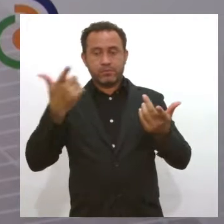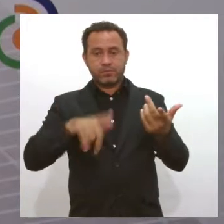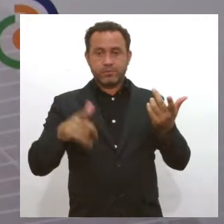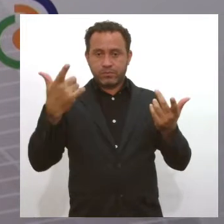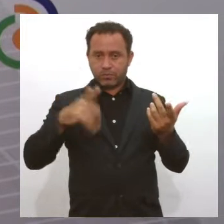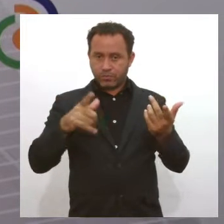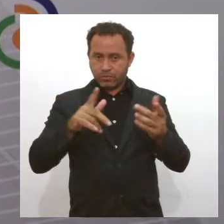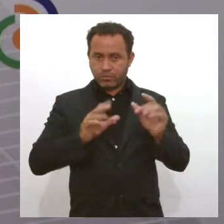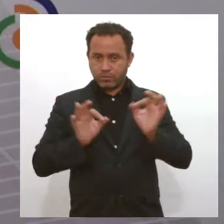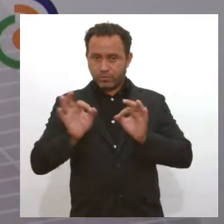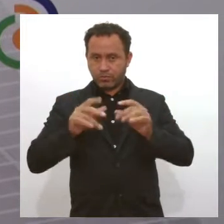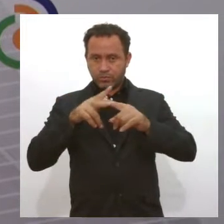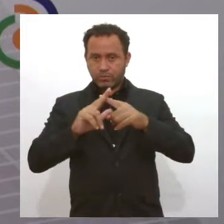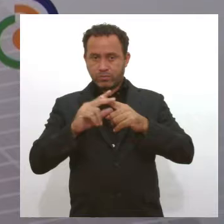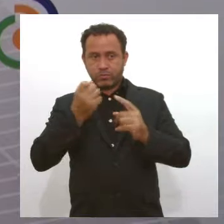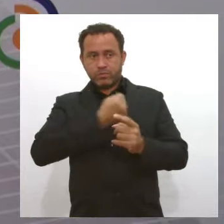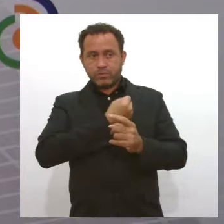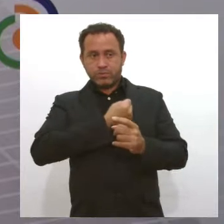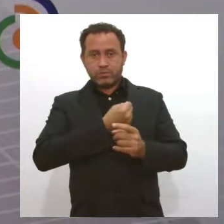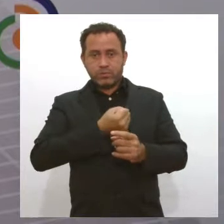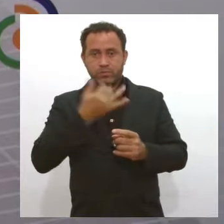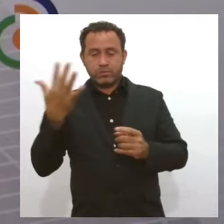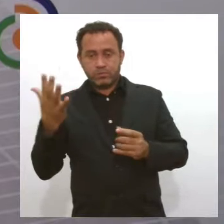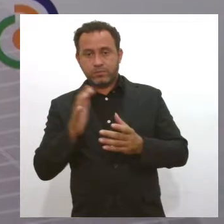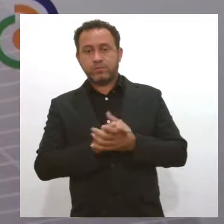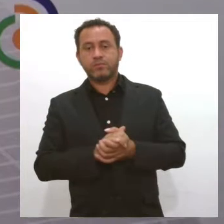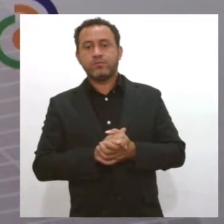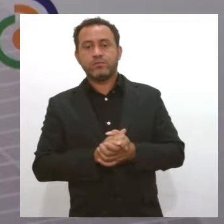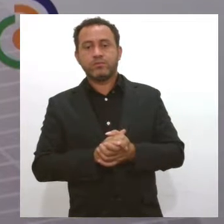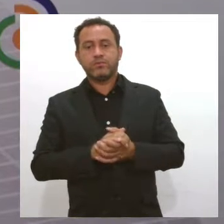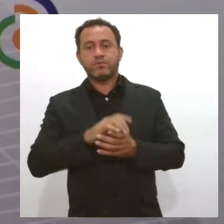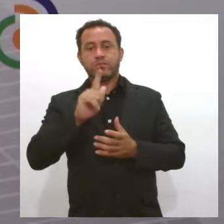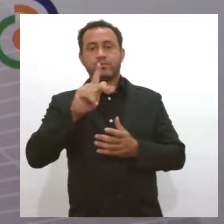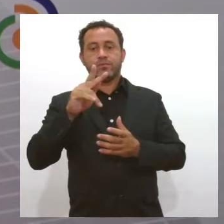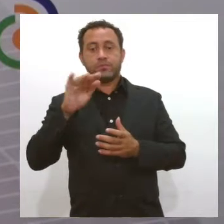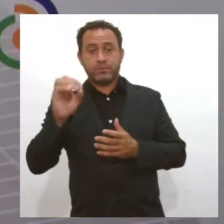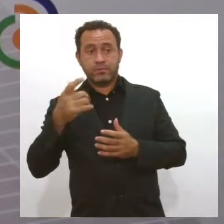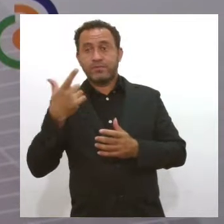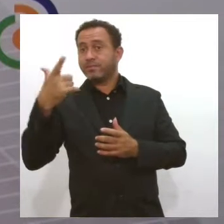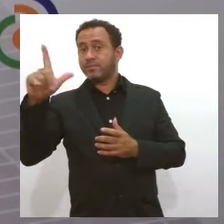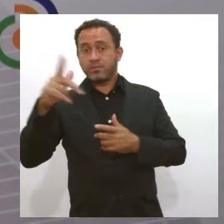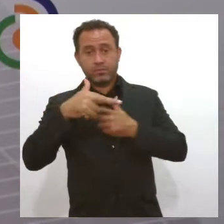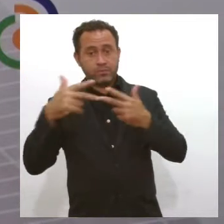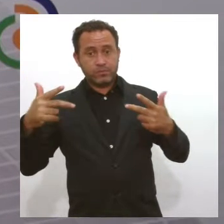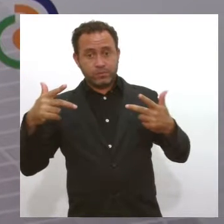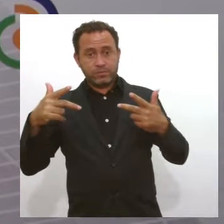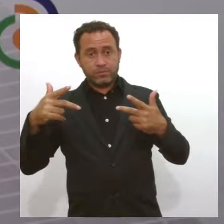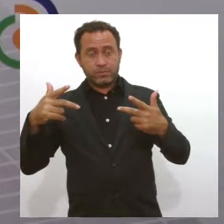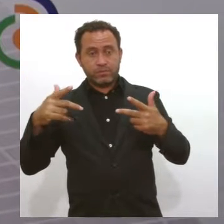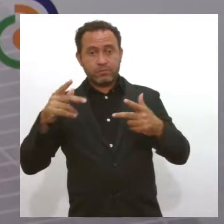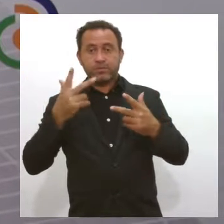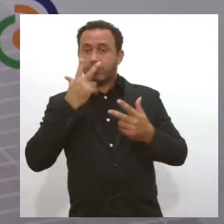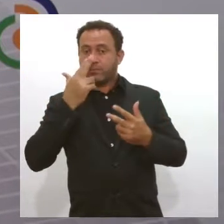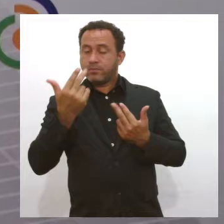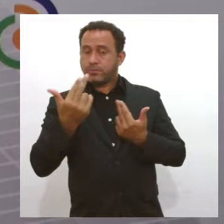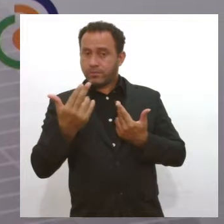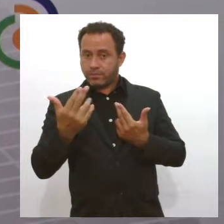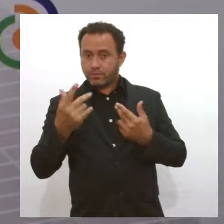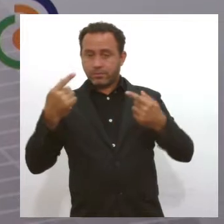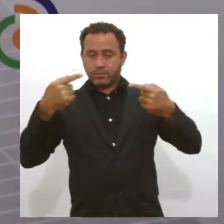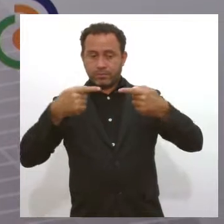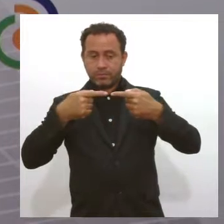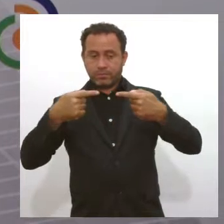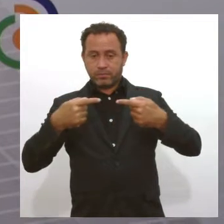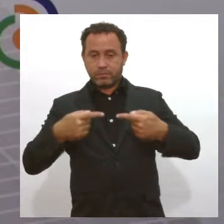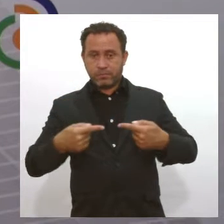seja, alterando esse índice de correção de IGPM para outro índice IPC ou algo semelhante que esteja compatível